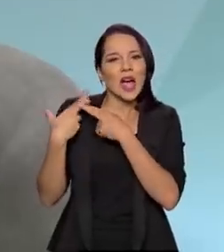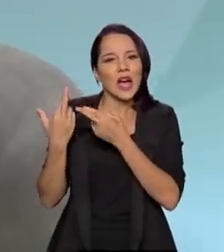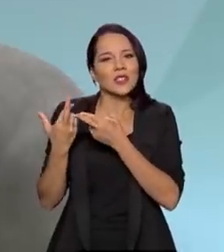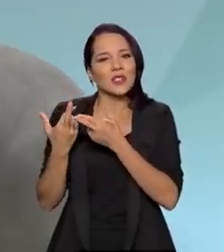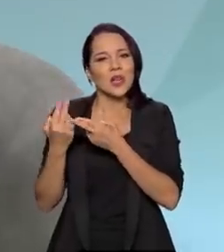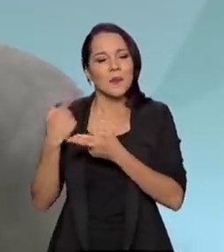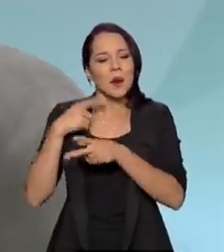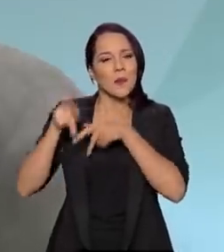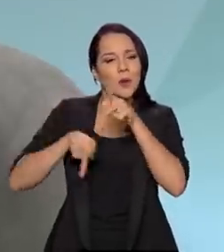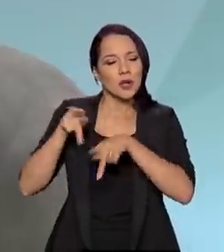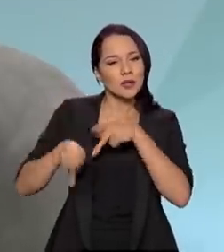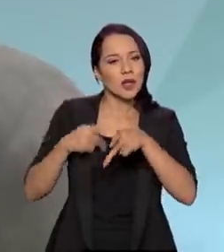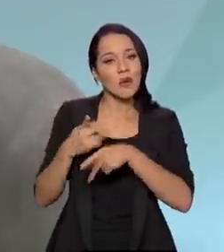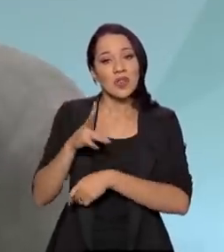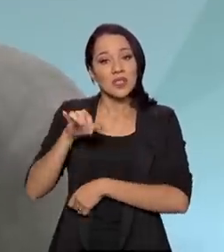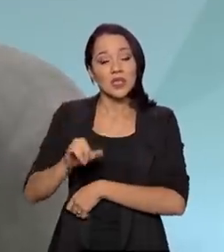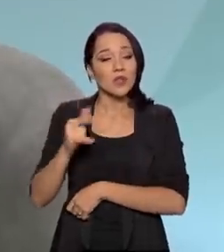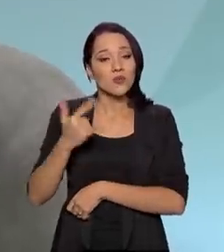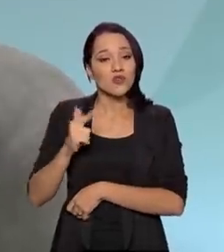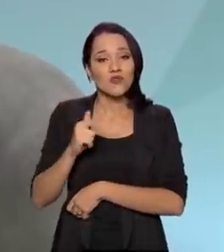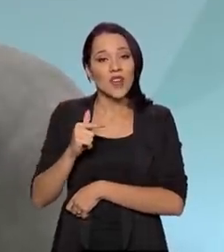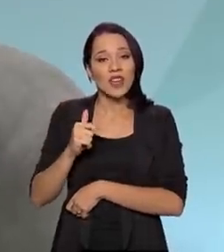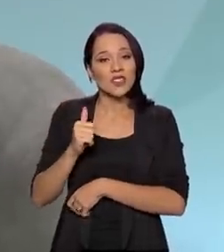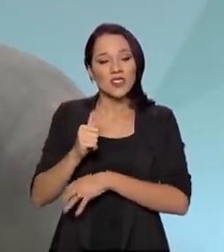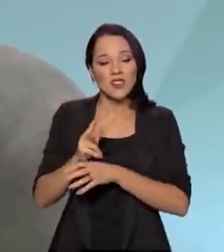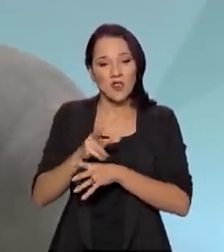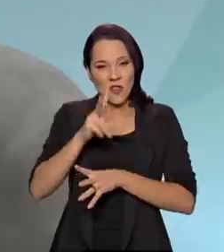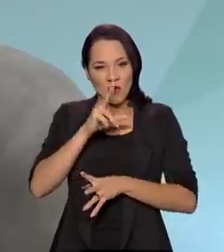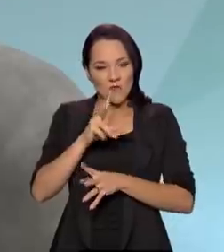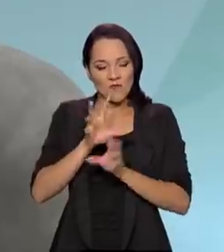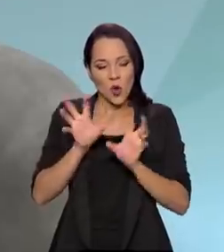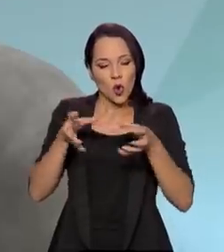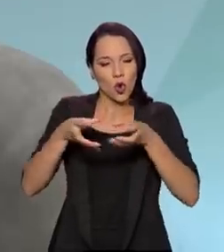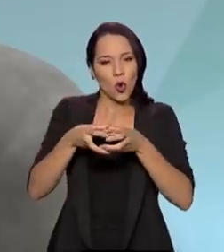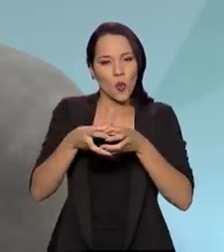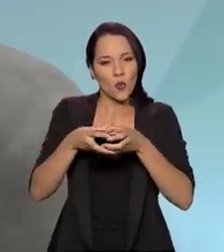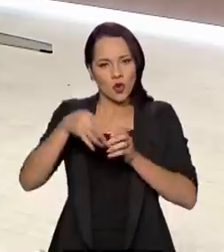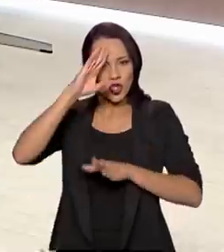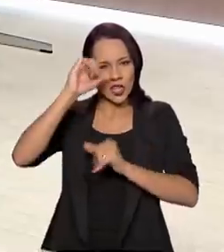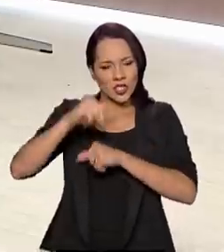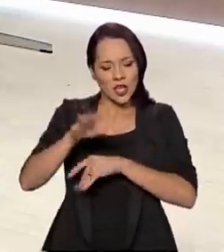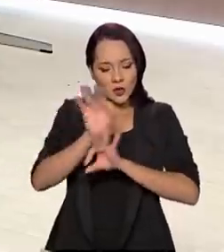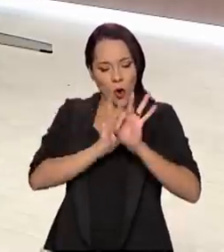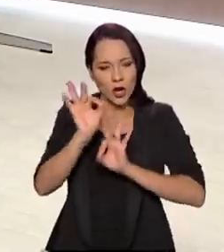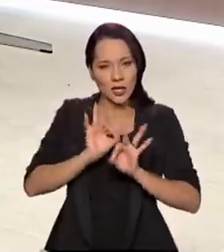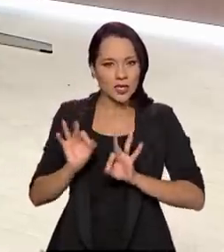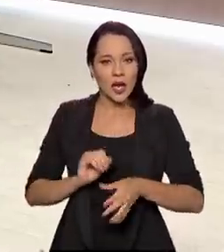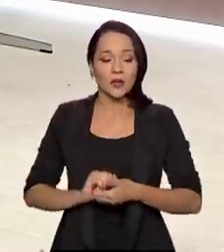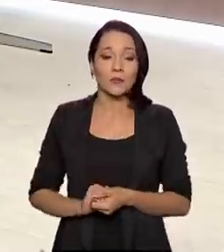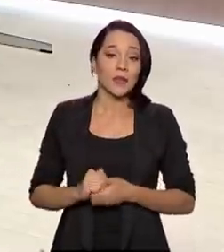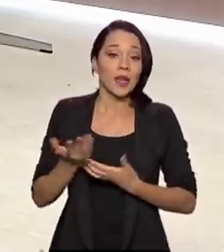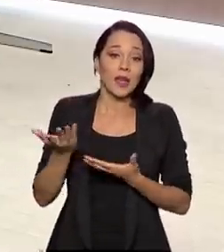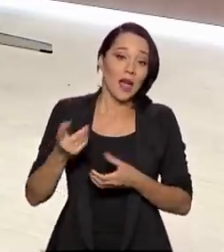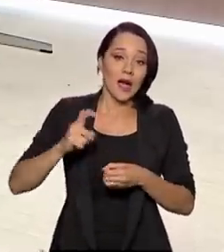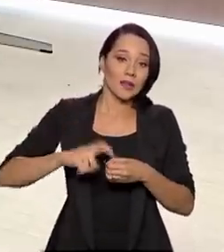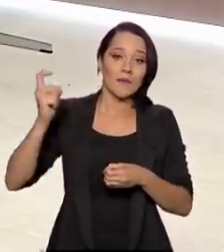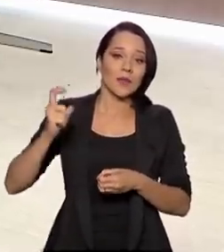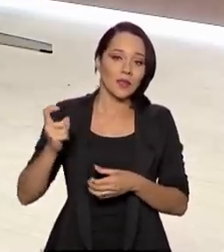da sua população, sem que nós tivéssemos Forças Armadas organizadas. E a independência